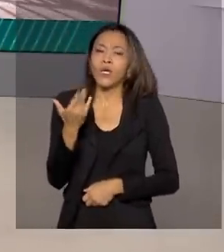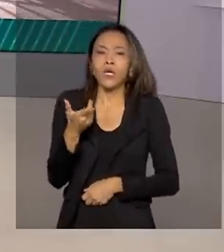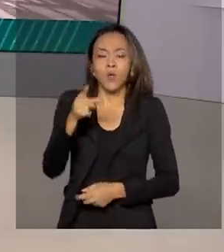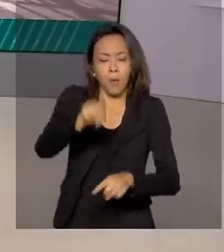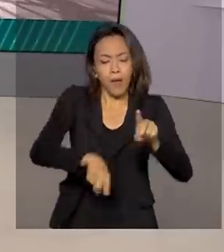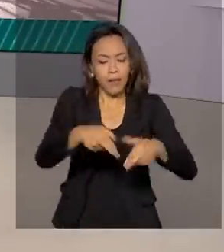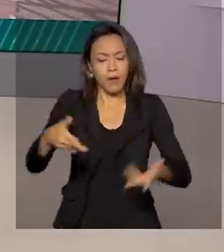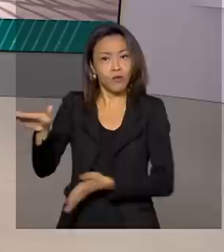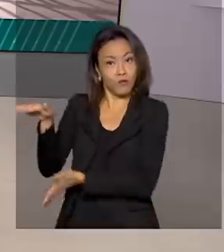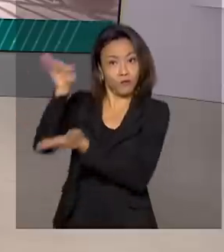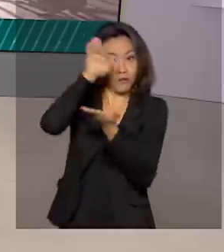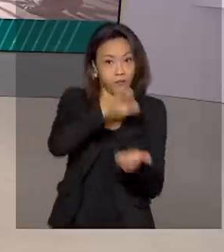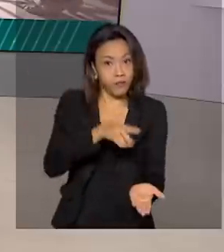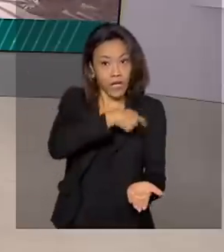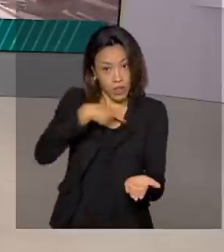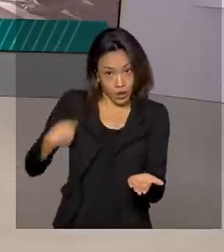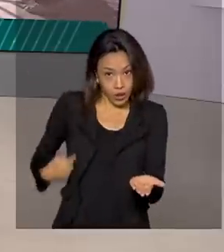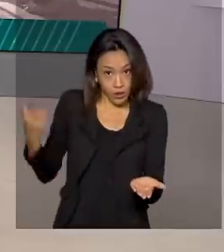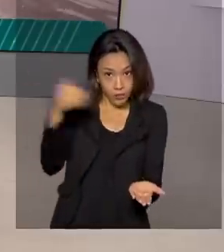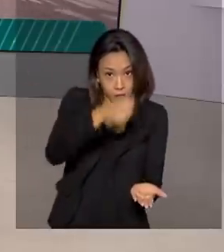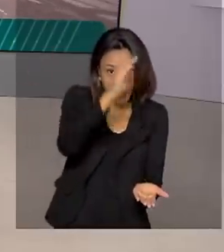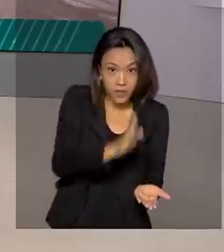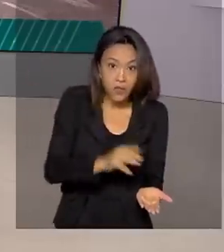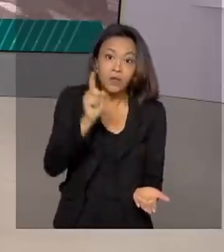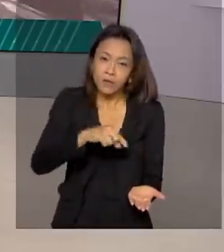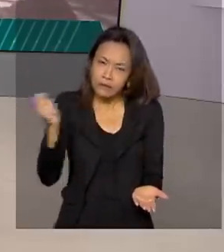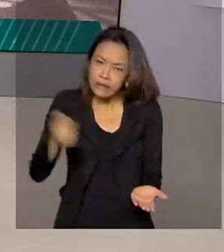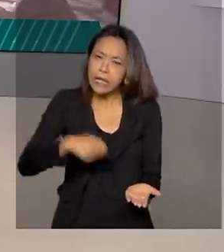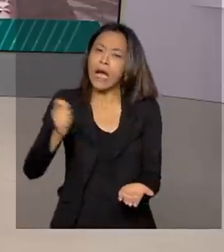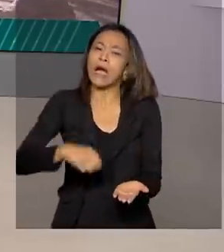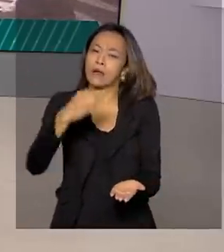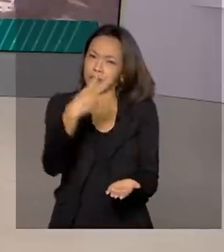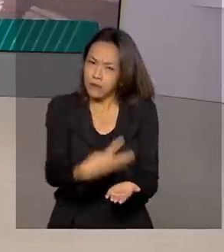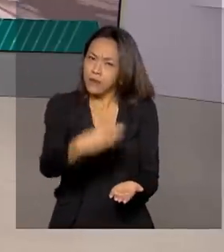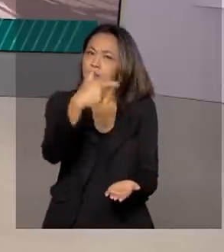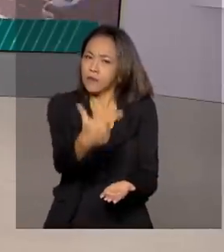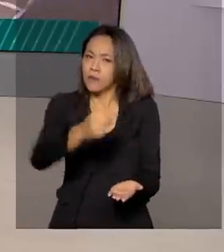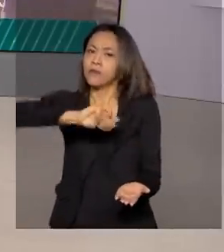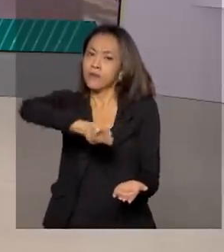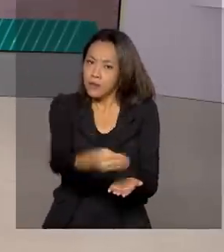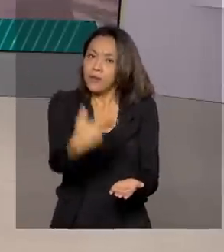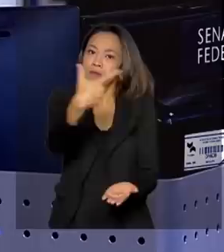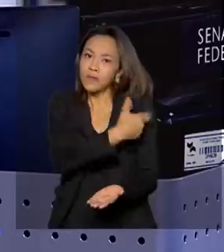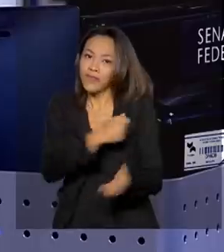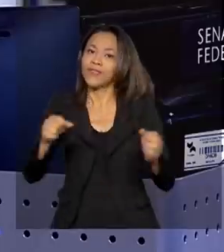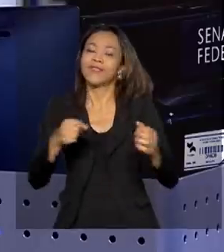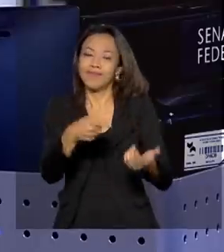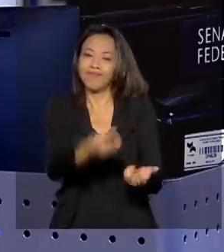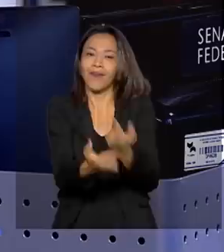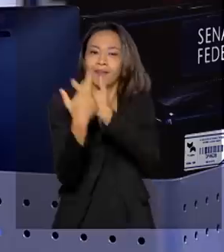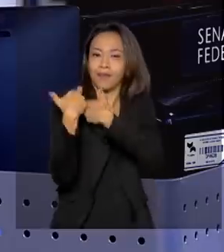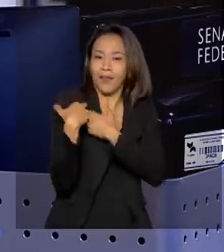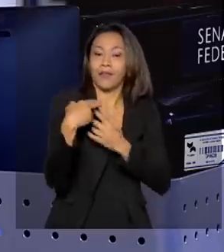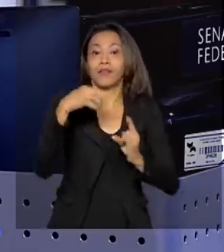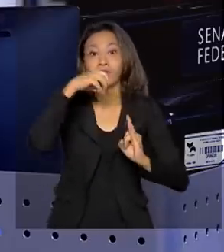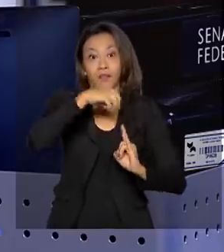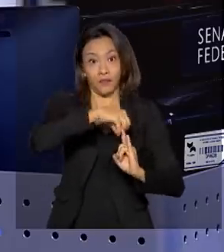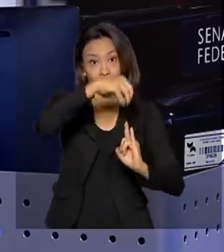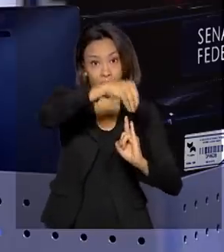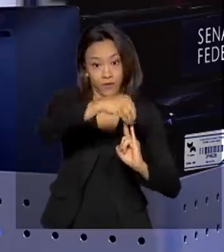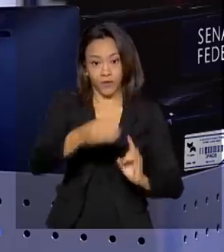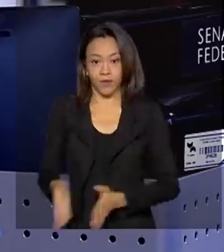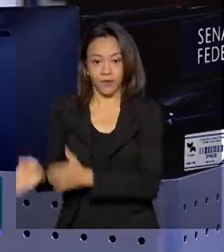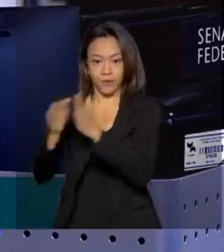China será suficiente para a produção de 32 milhões de vacinas pela Fiocruz. Ernesto Araújo foi